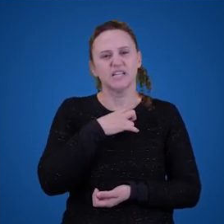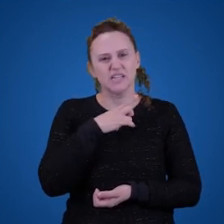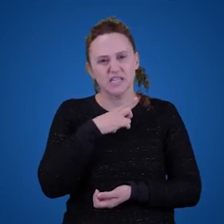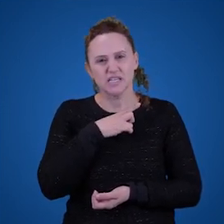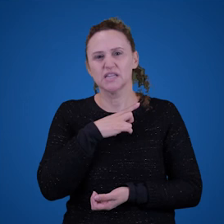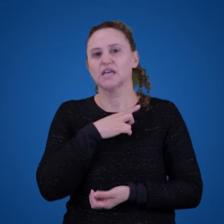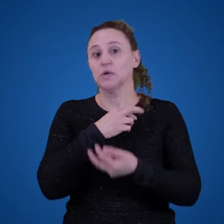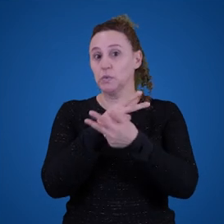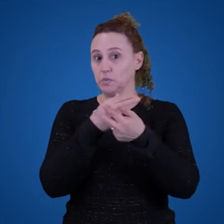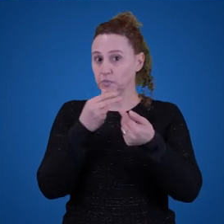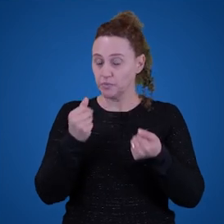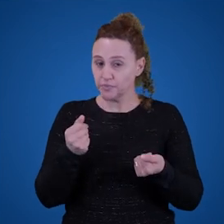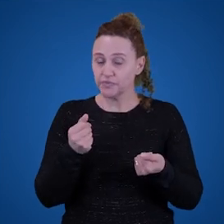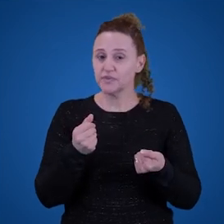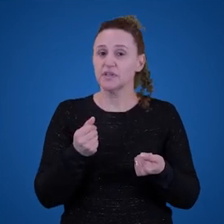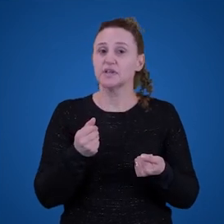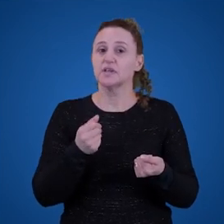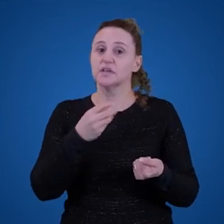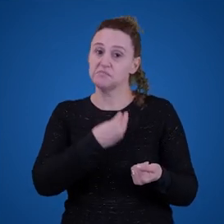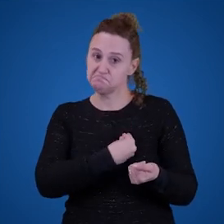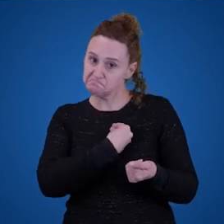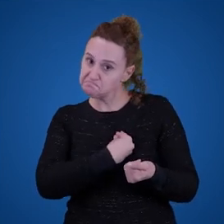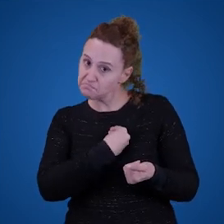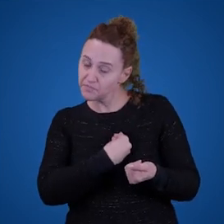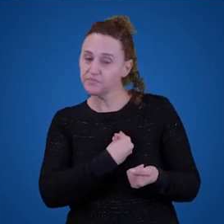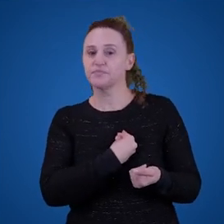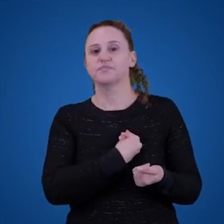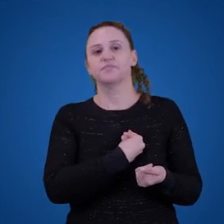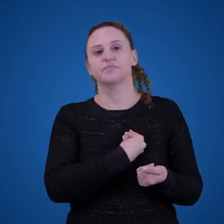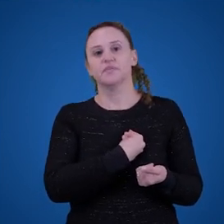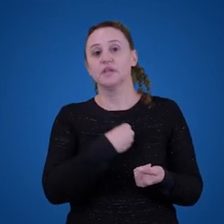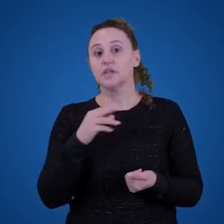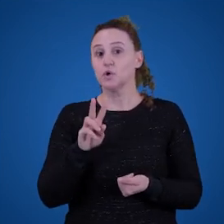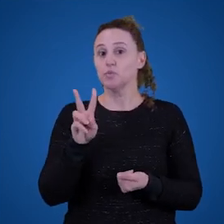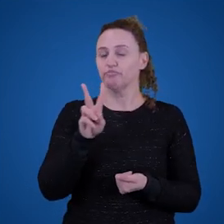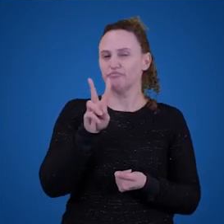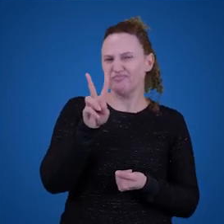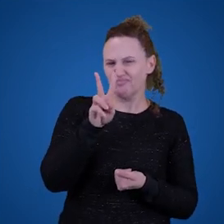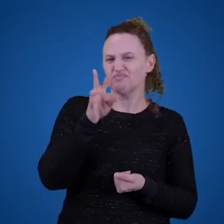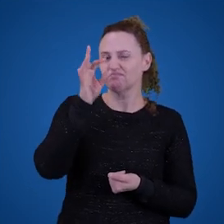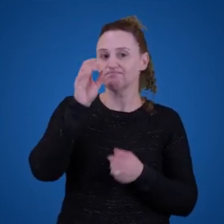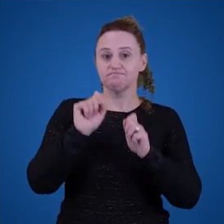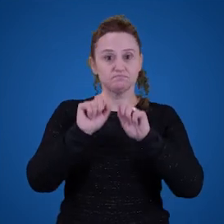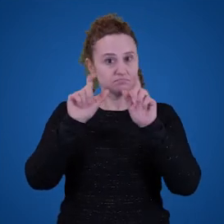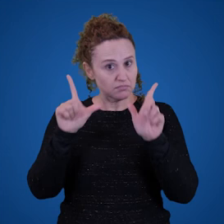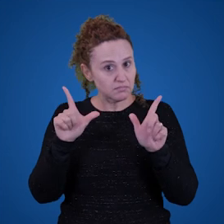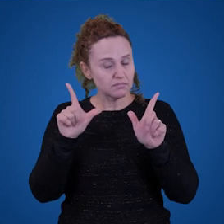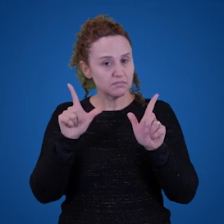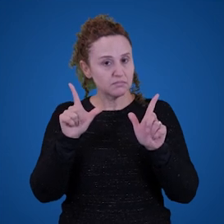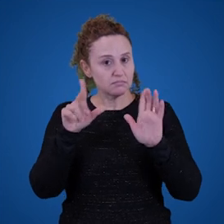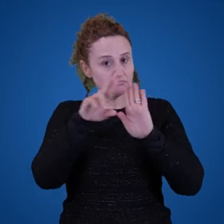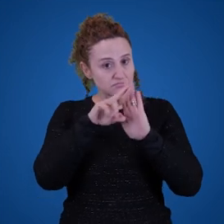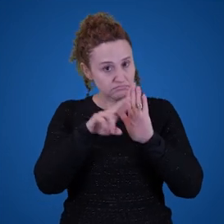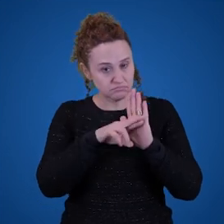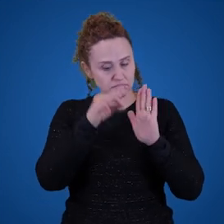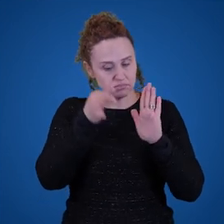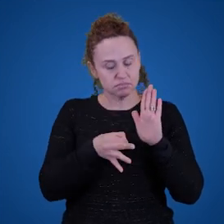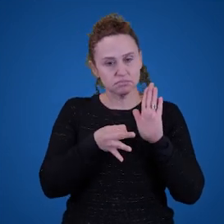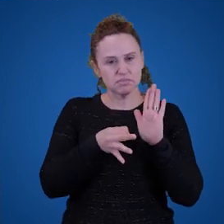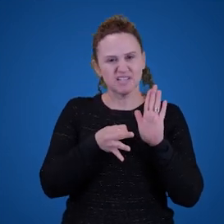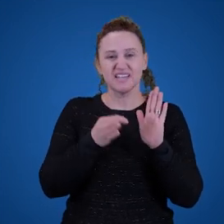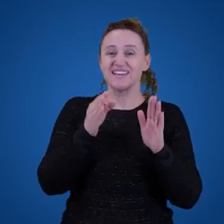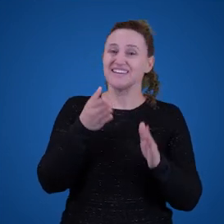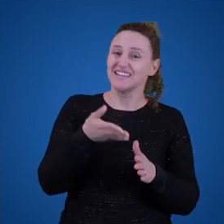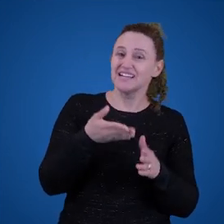aceleração gravitacional e que tem um valor específico. Enquanto na linguagem literária isso não ocorre com frequência.